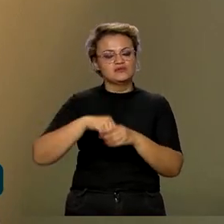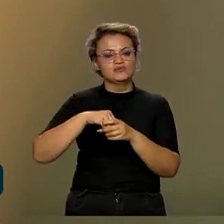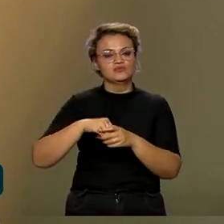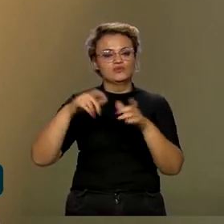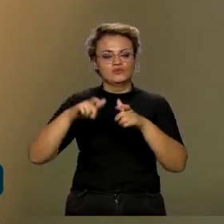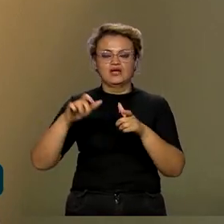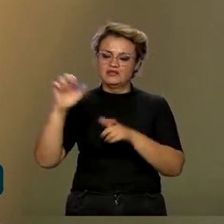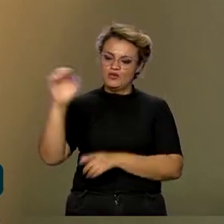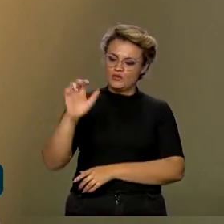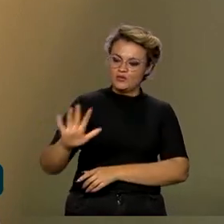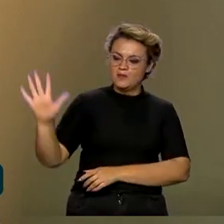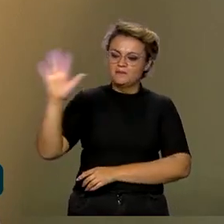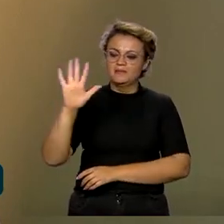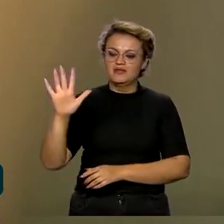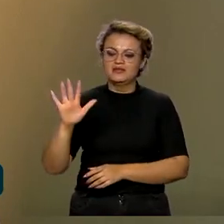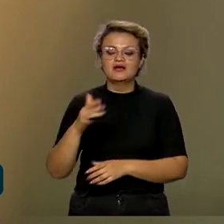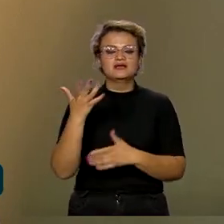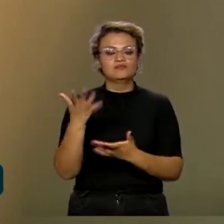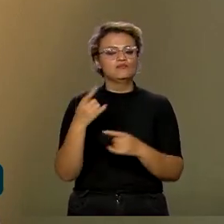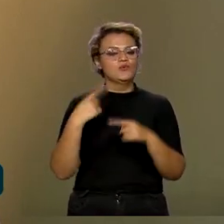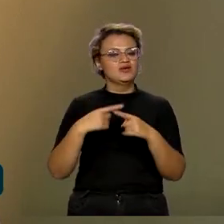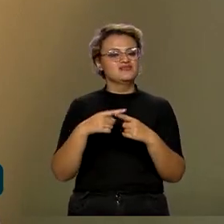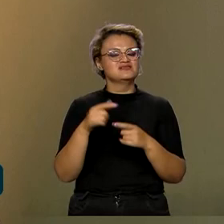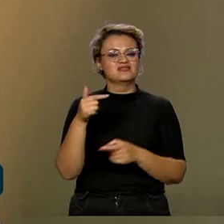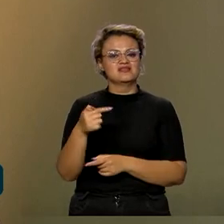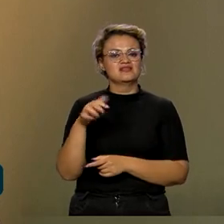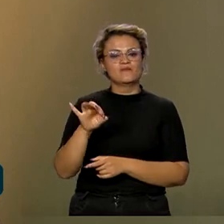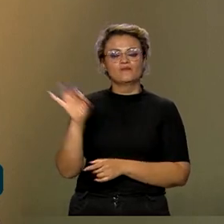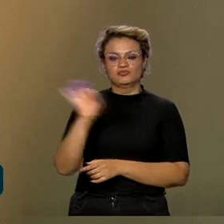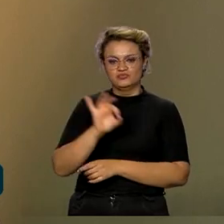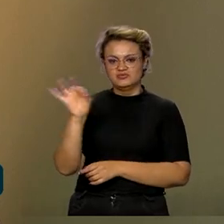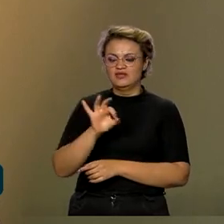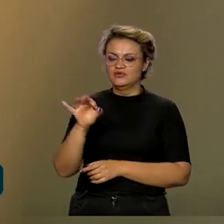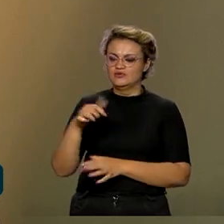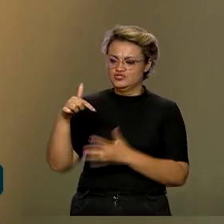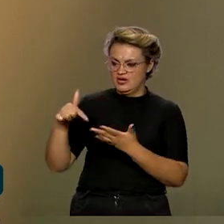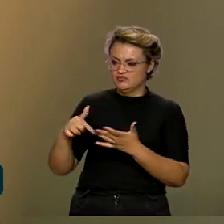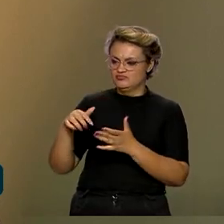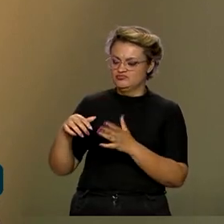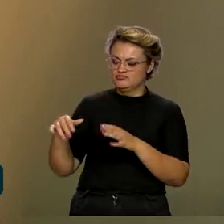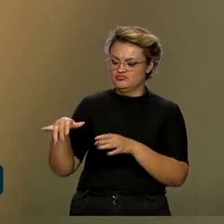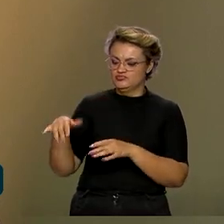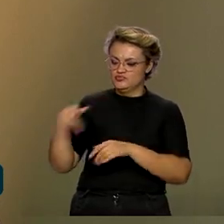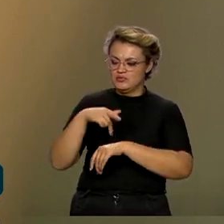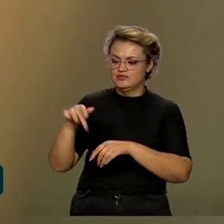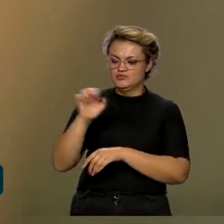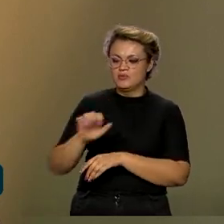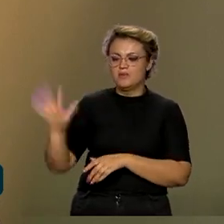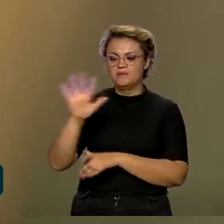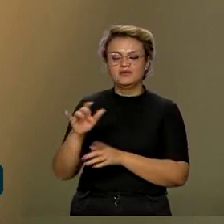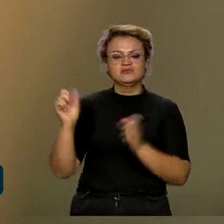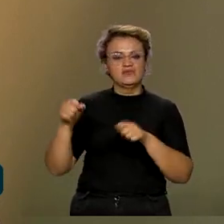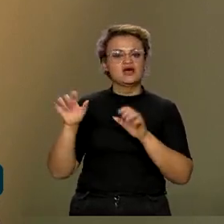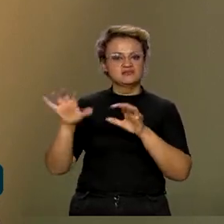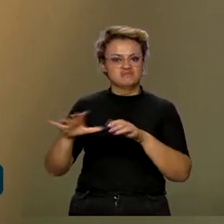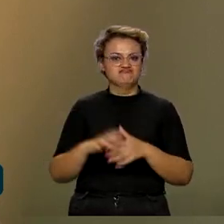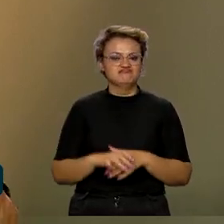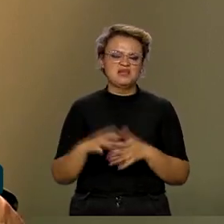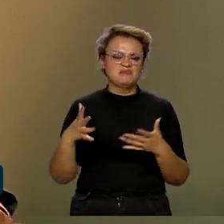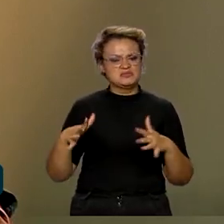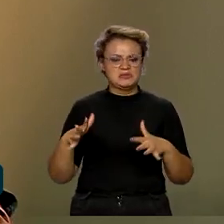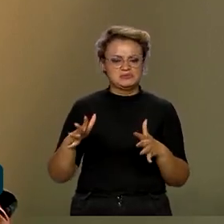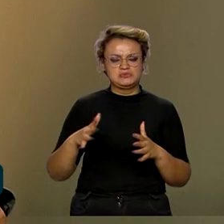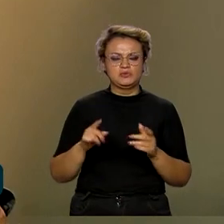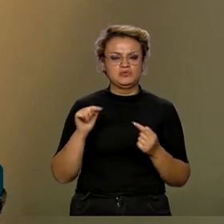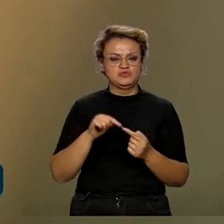da União Europeia e porque 70% do comércio dos países europeus se dá entre eles. Então, é mais ou menos esse o